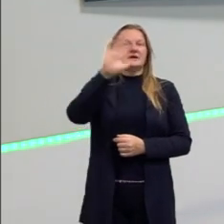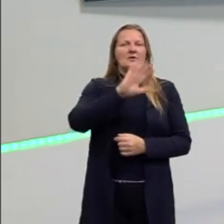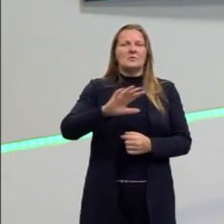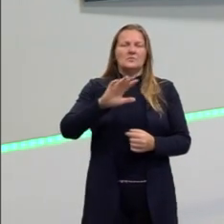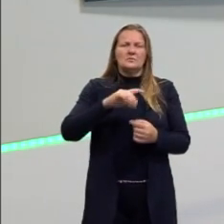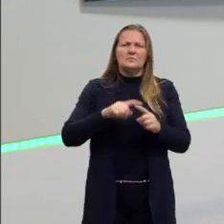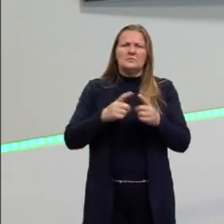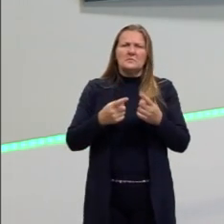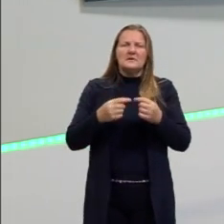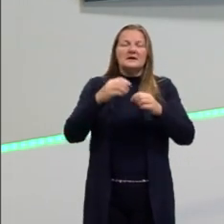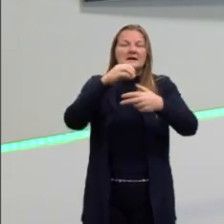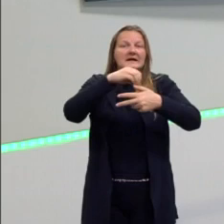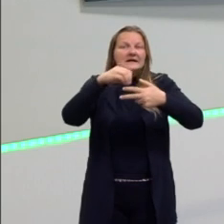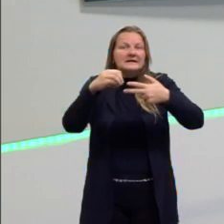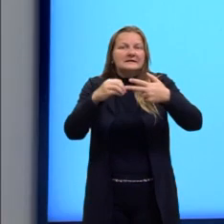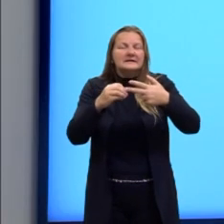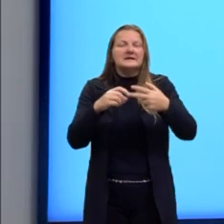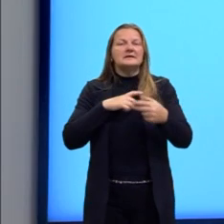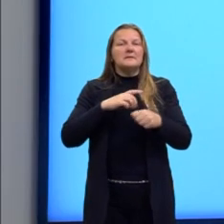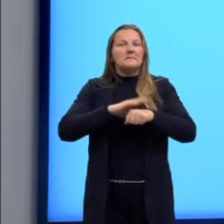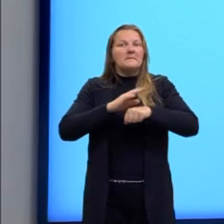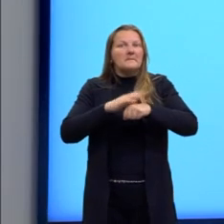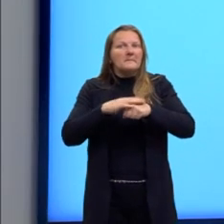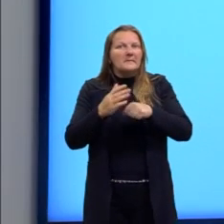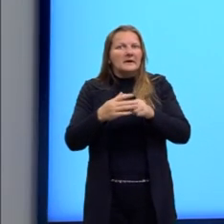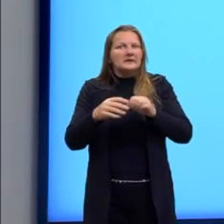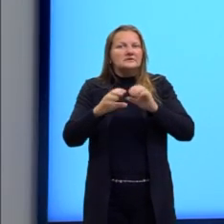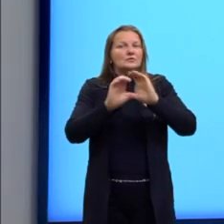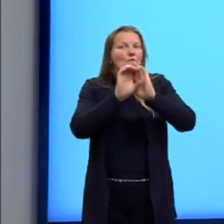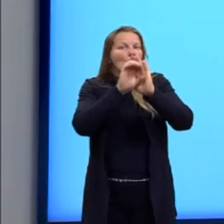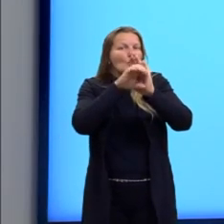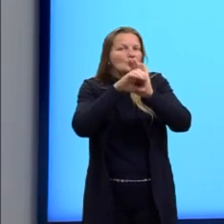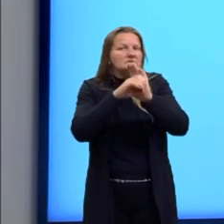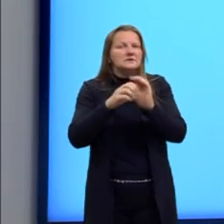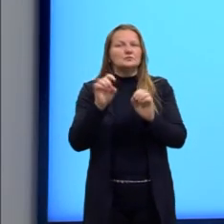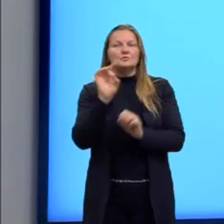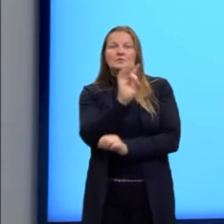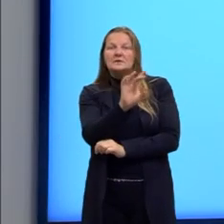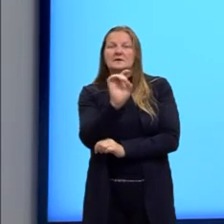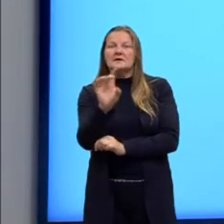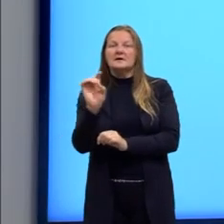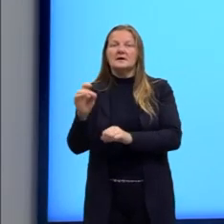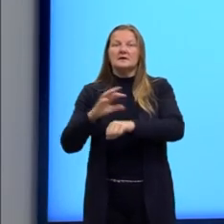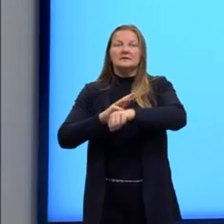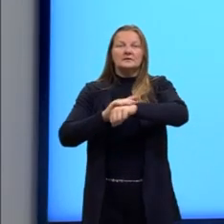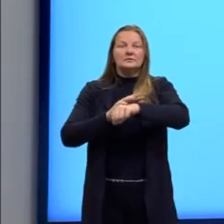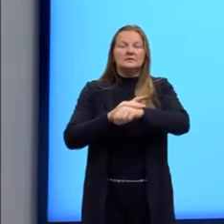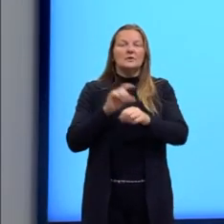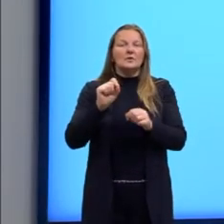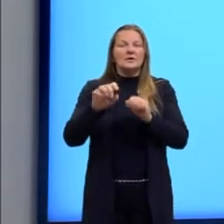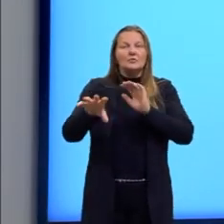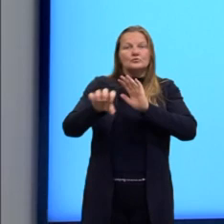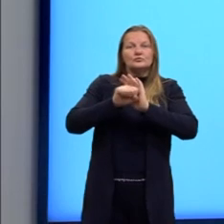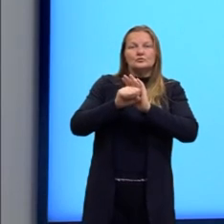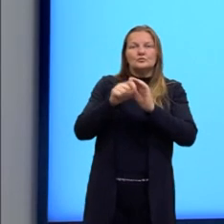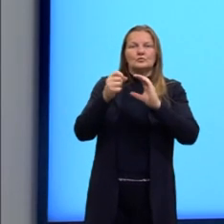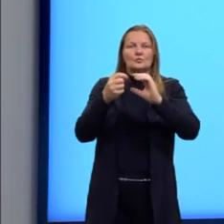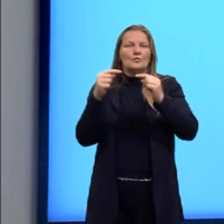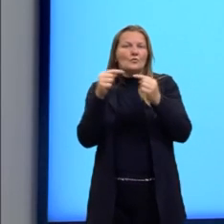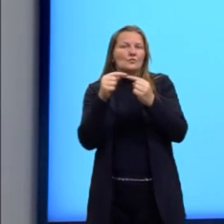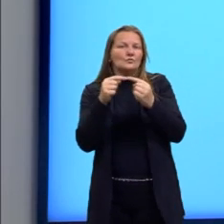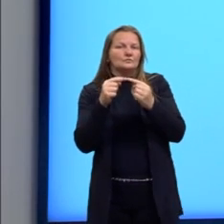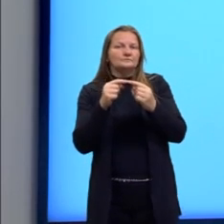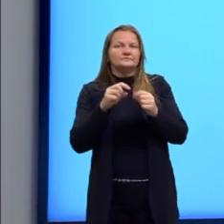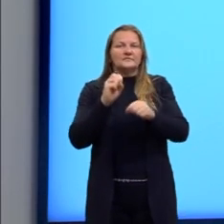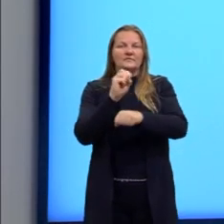Então, no ENEM ele vai cobrar muito mais os conceitos relacionados a quem causa a doença, se há